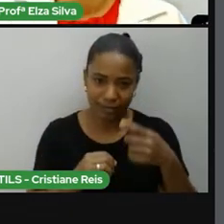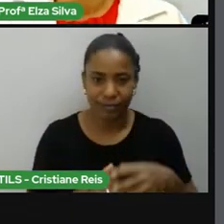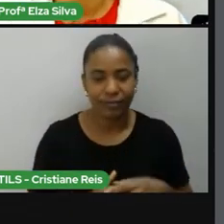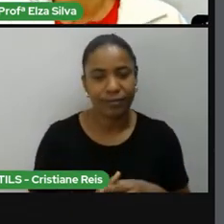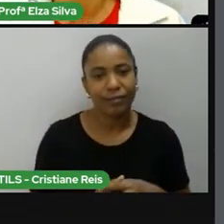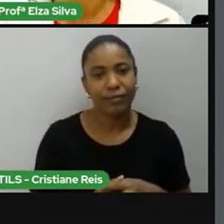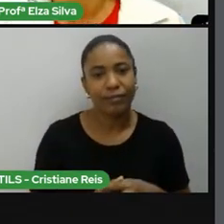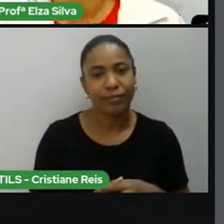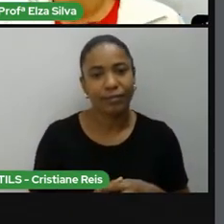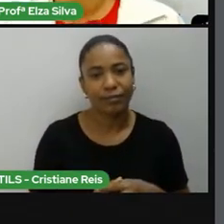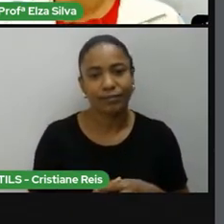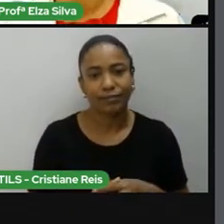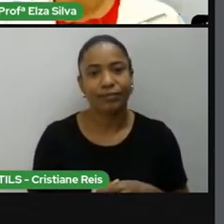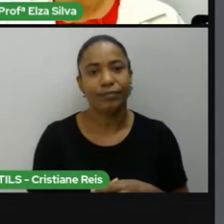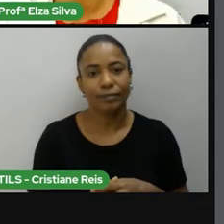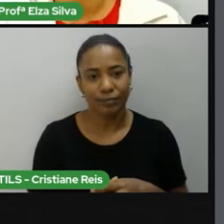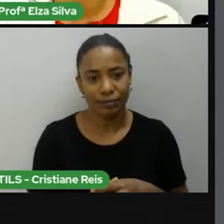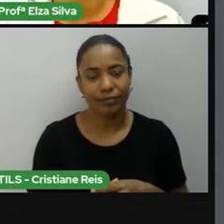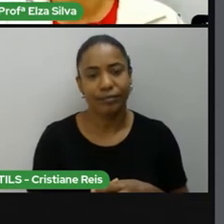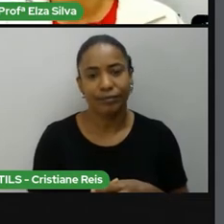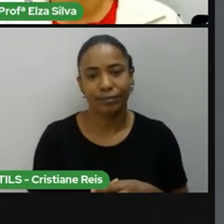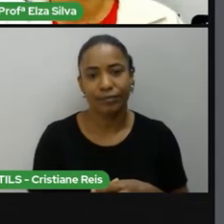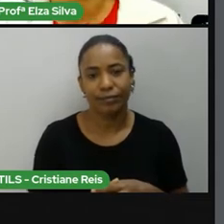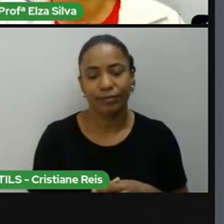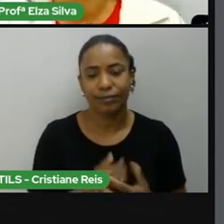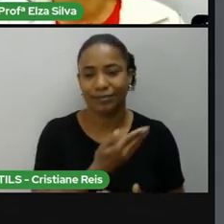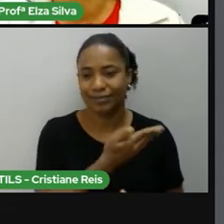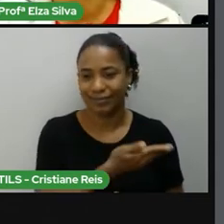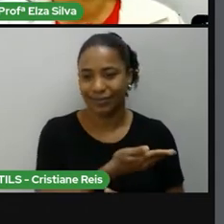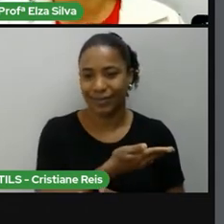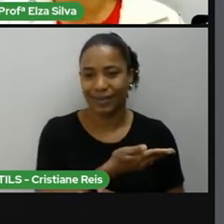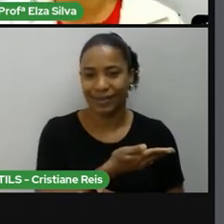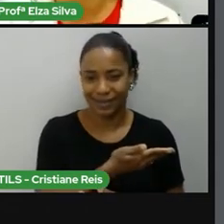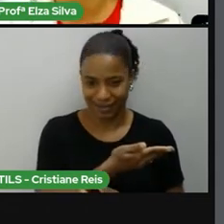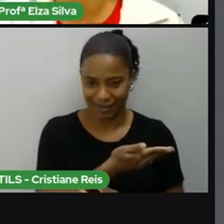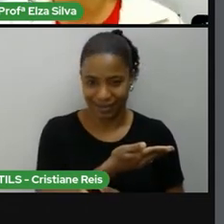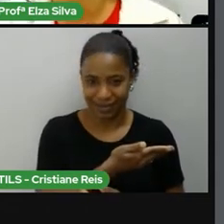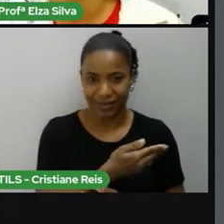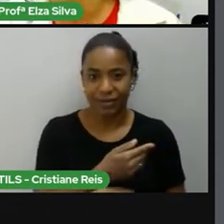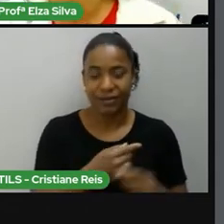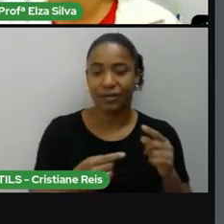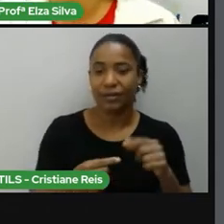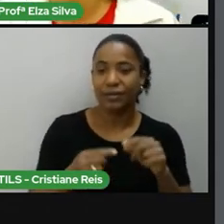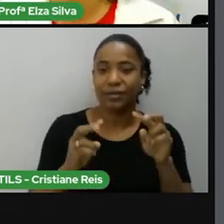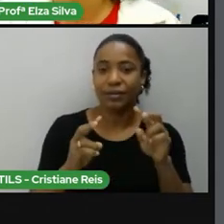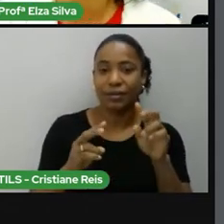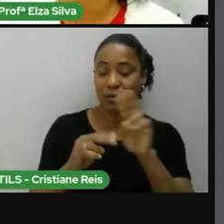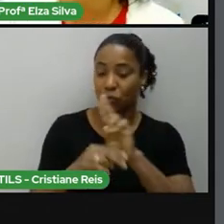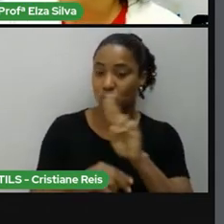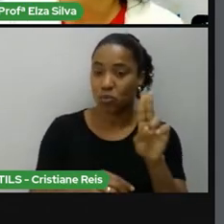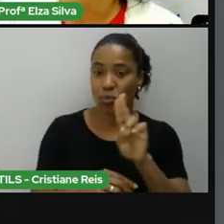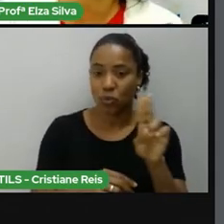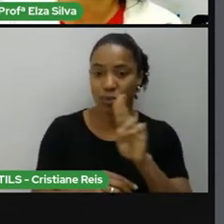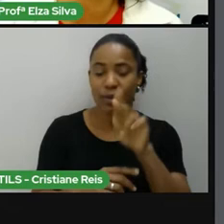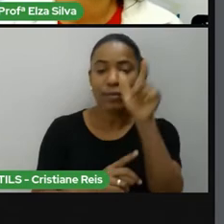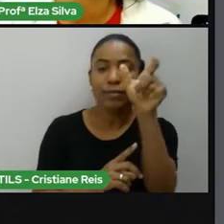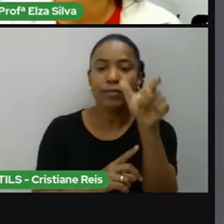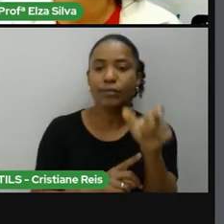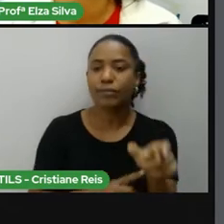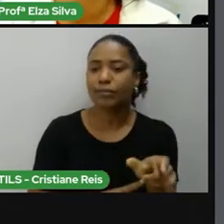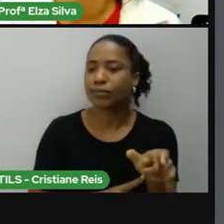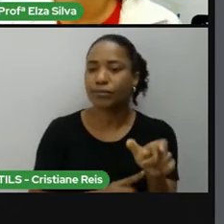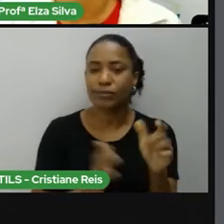Catherine an American girl named Pecola. Aqui nós temos o nome da personagem principal.